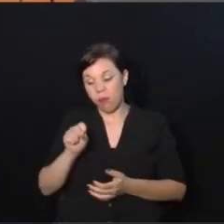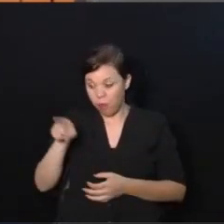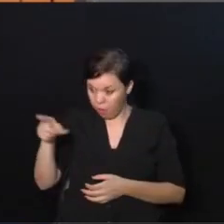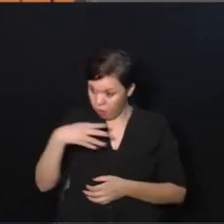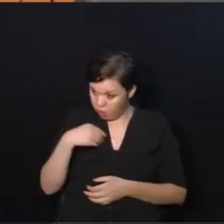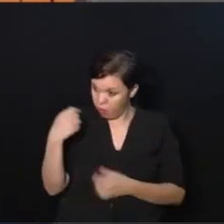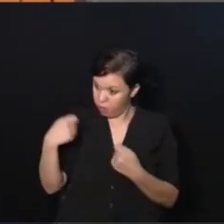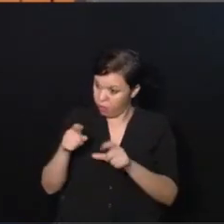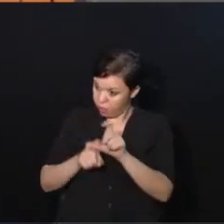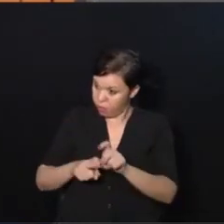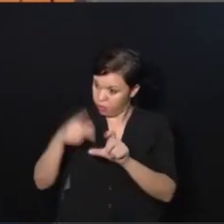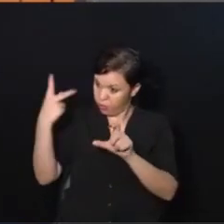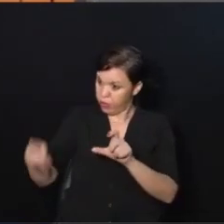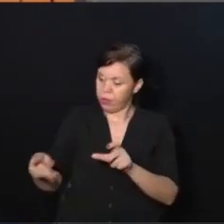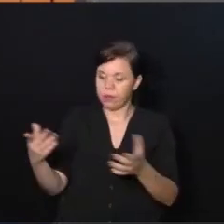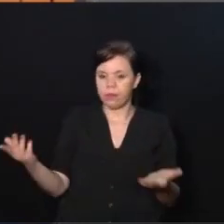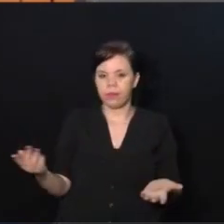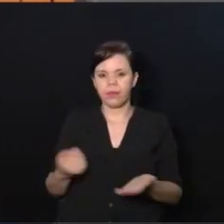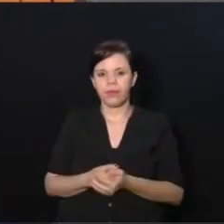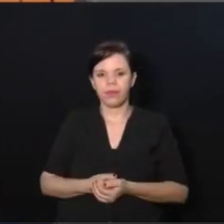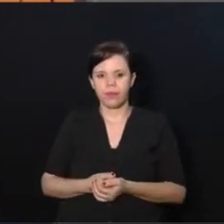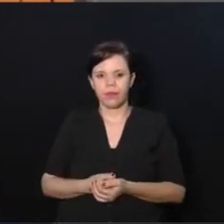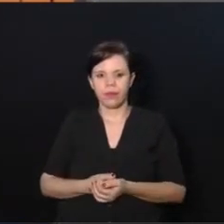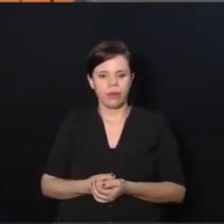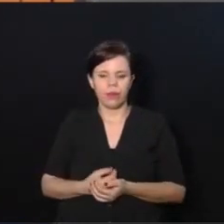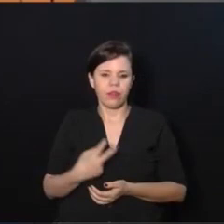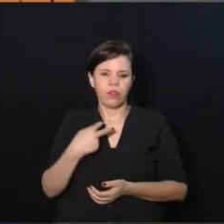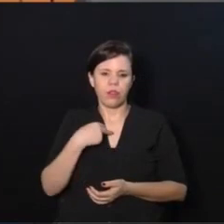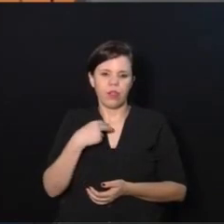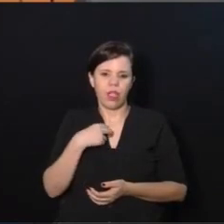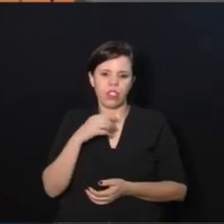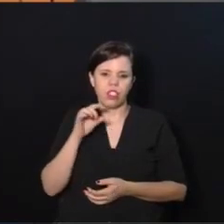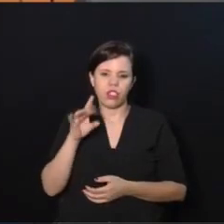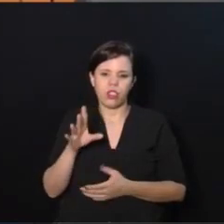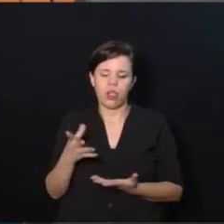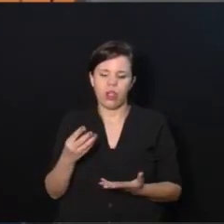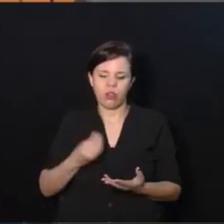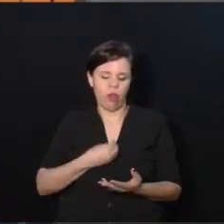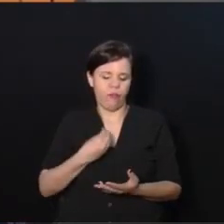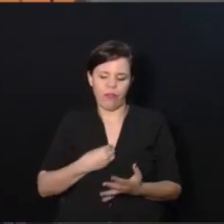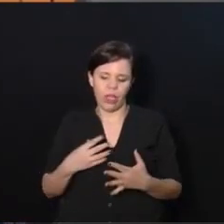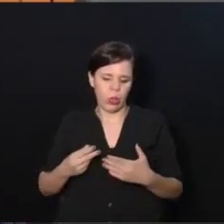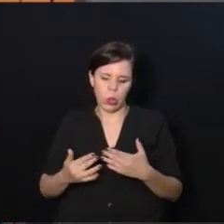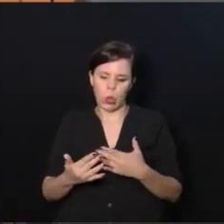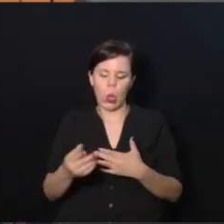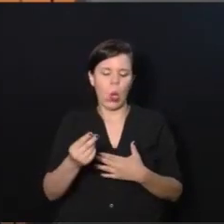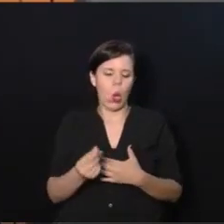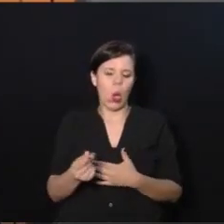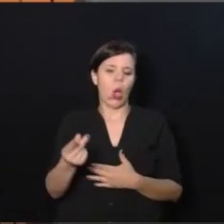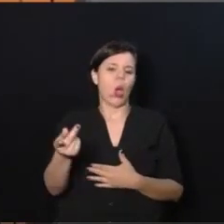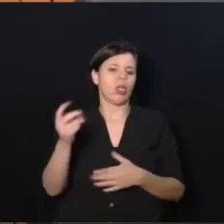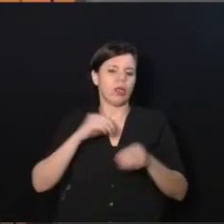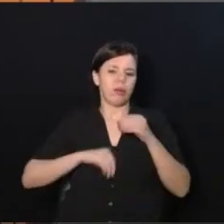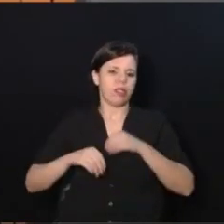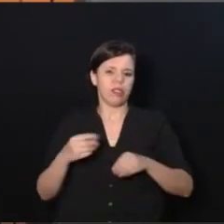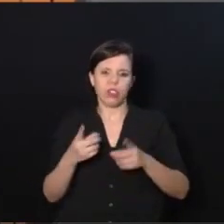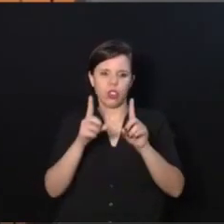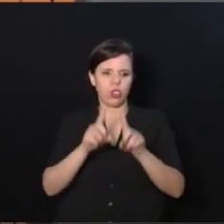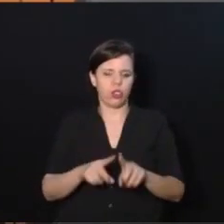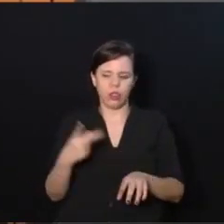precisa de você, criatura. É assim, não dá para você passar sua vida em depressão porque seu filho adquiriu uma deficiência.